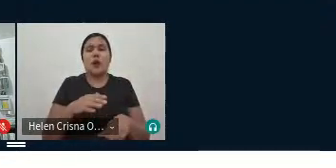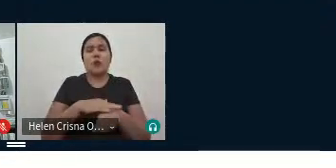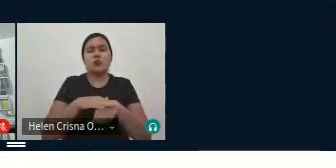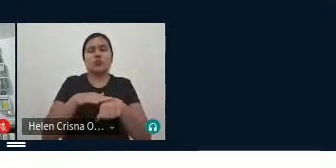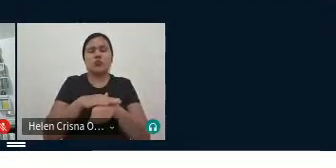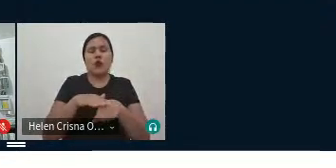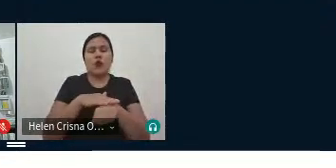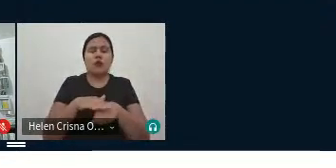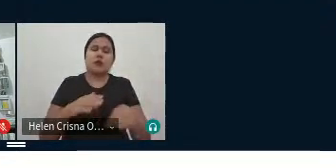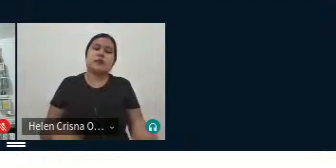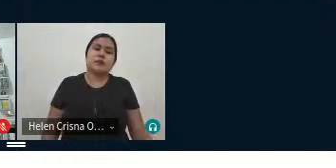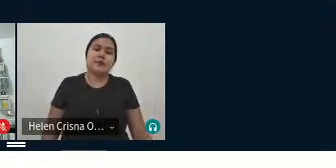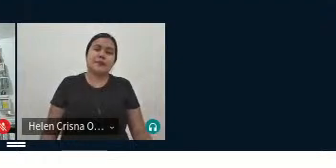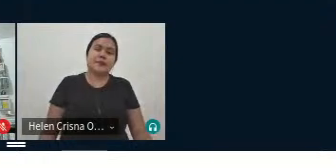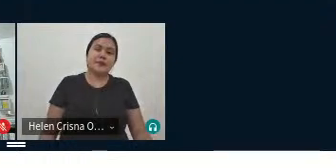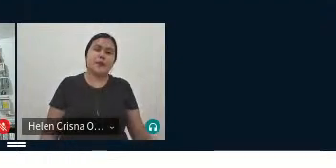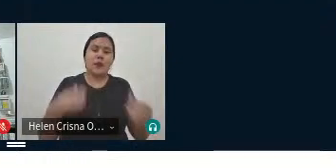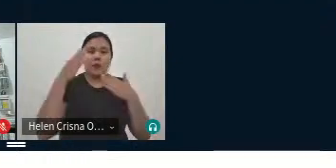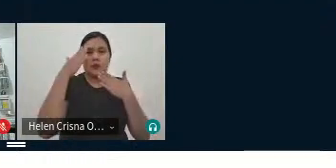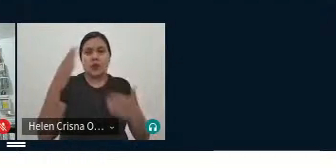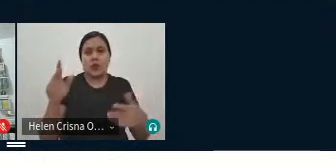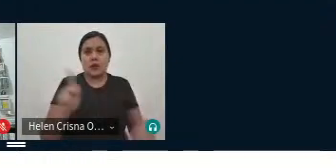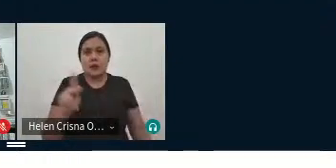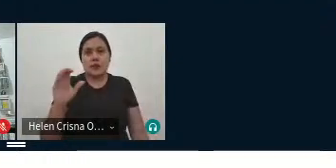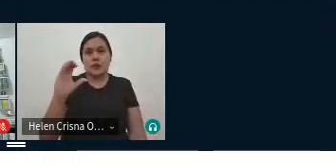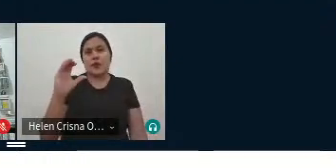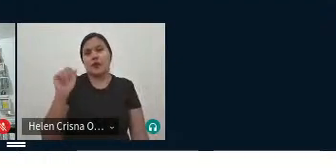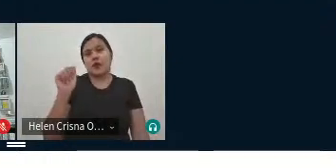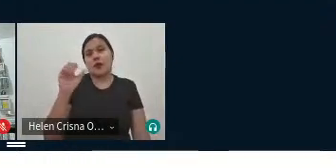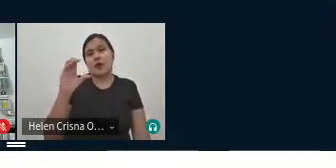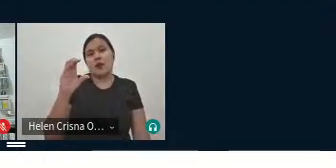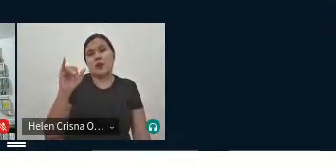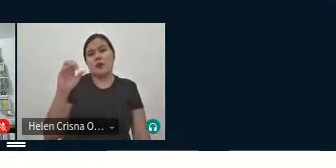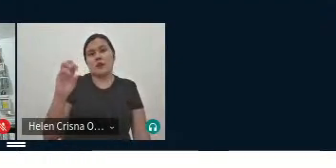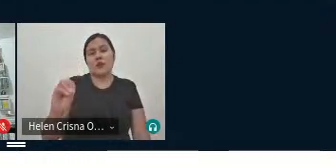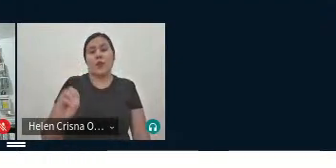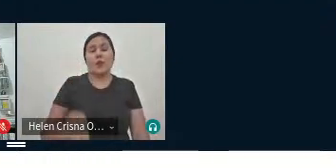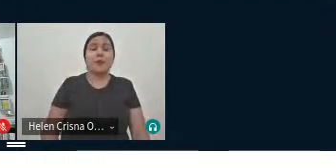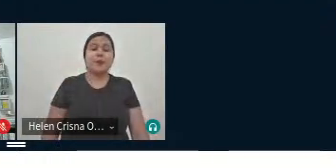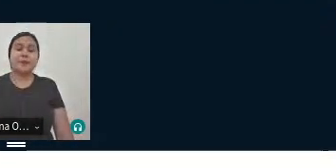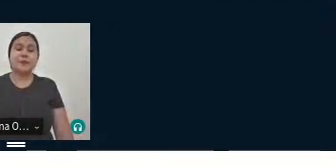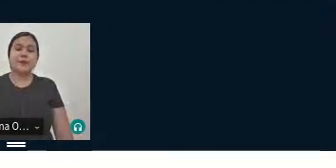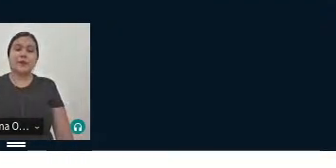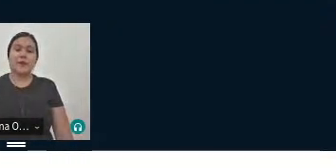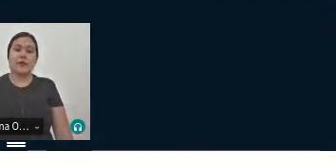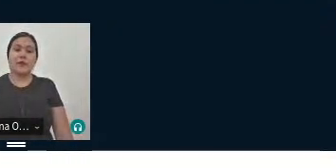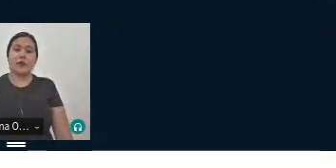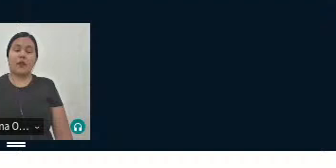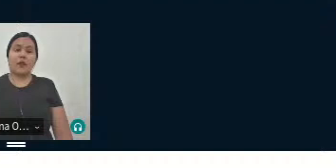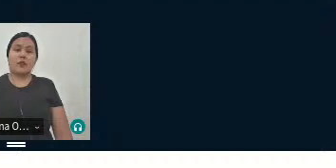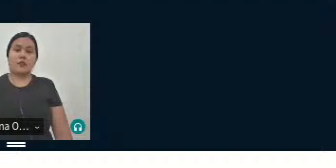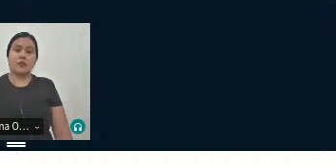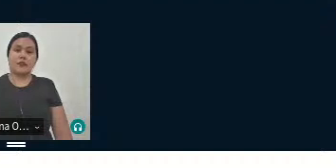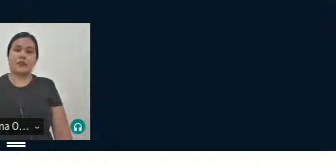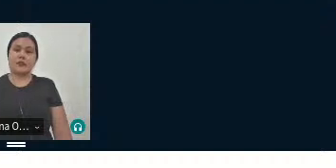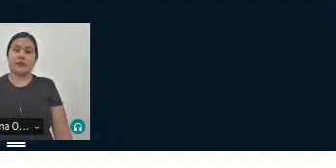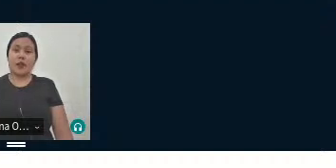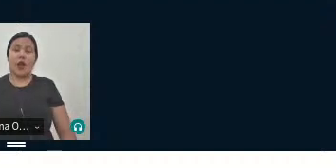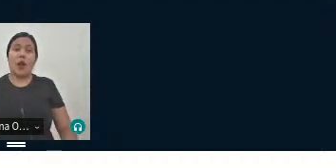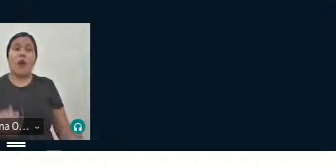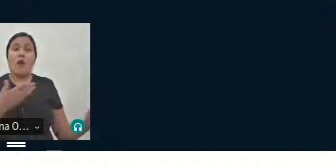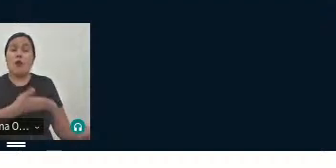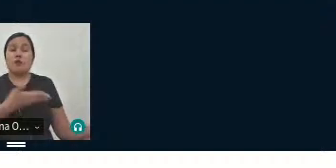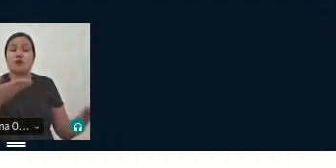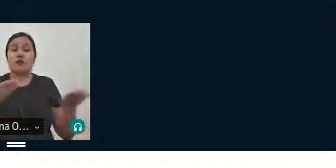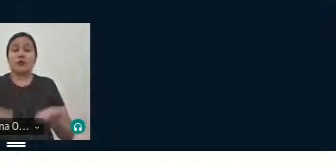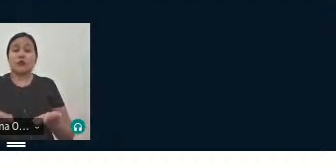obrigada, professor Cássio, mais uma vez. E partimos, então, para chamar a nossa